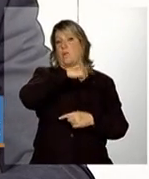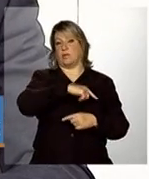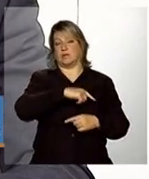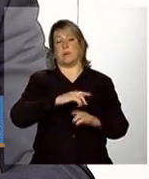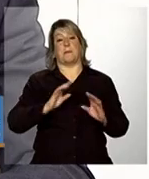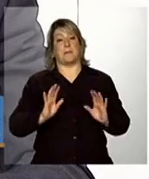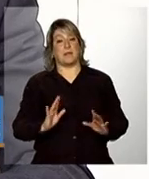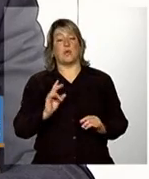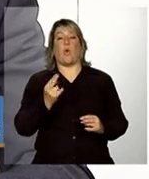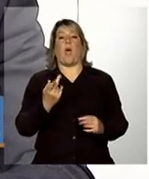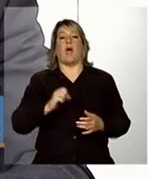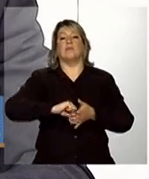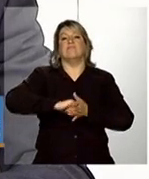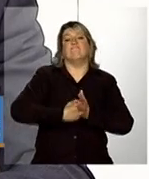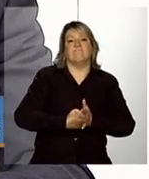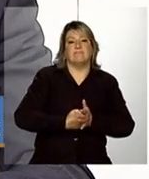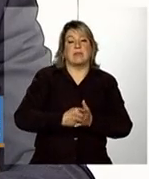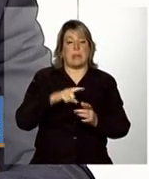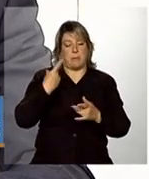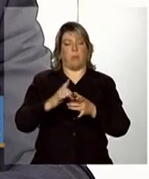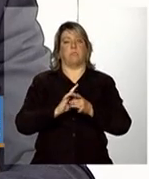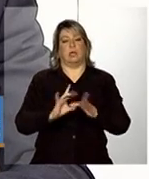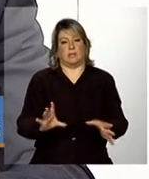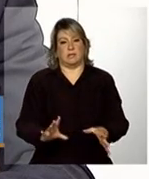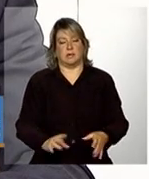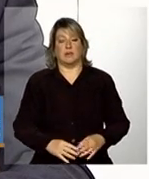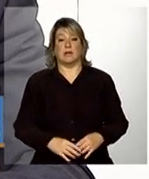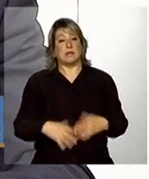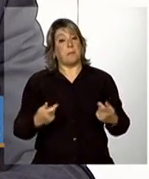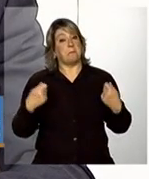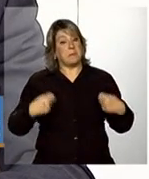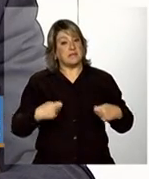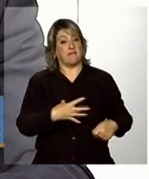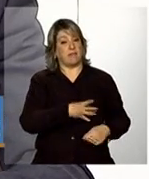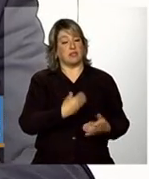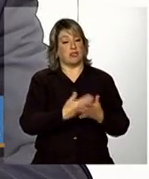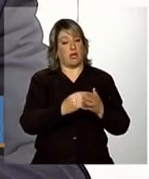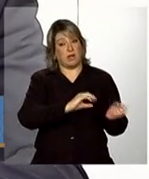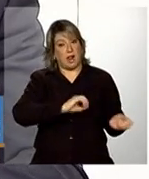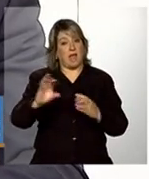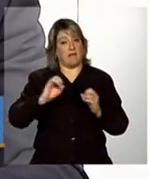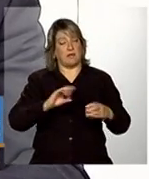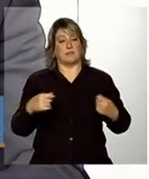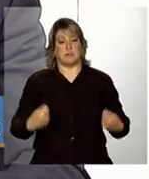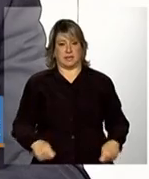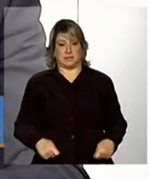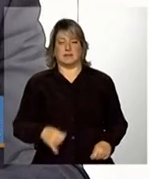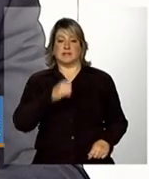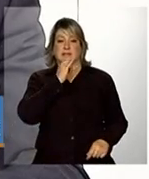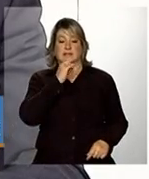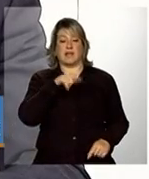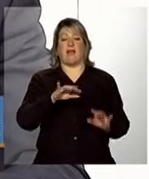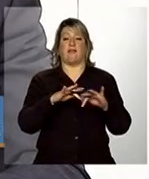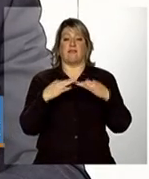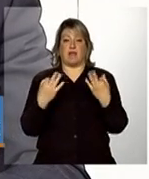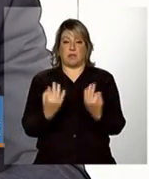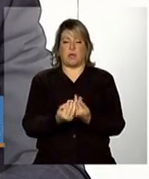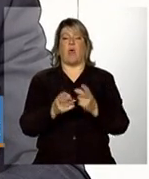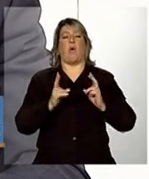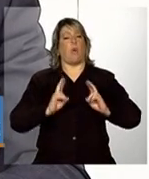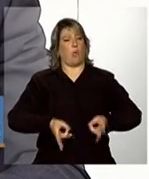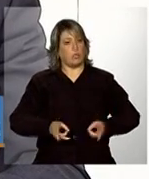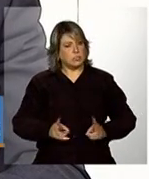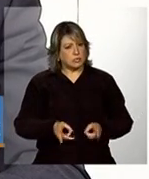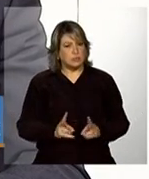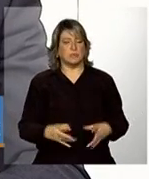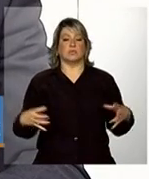duas suspensões. Em que consiste a suspensão? A família continua como uma família beneficiária do